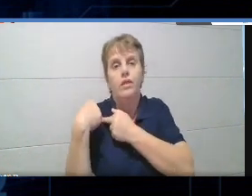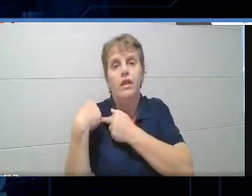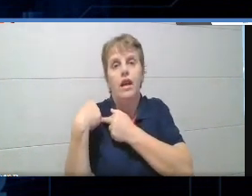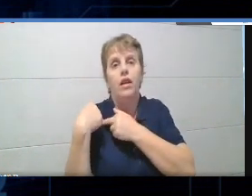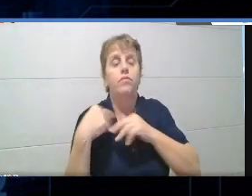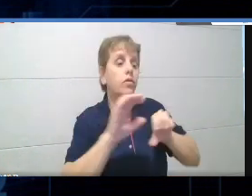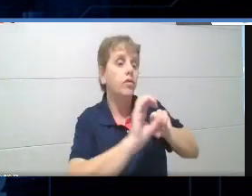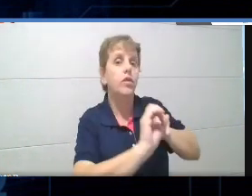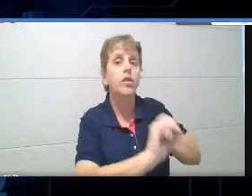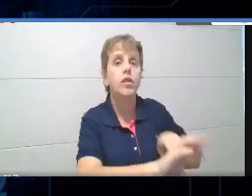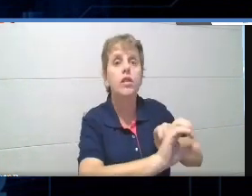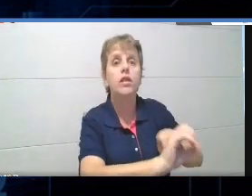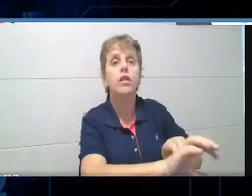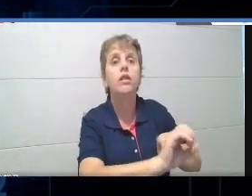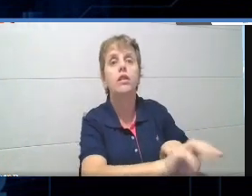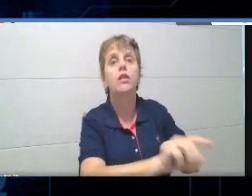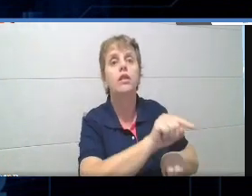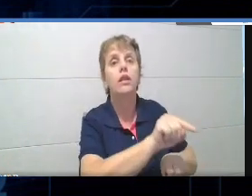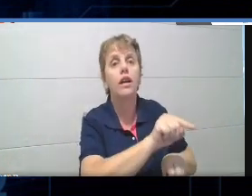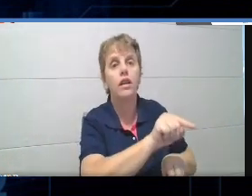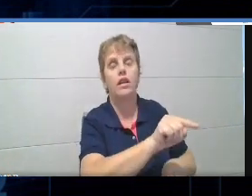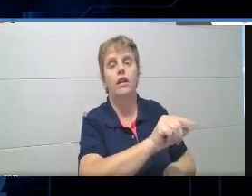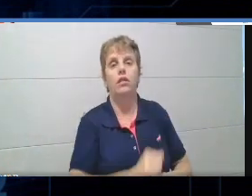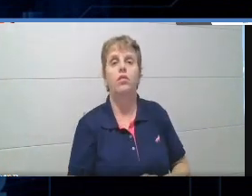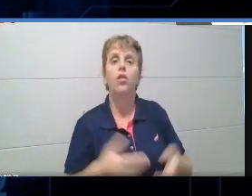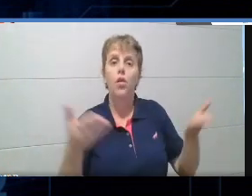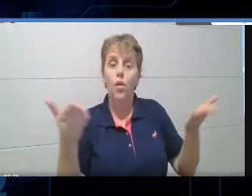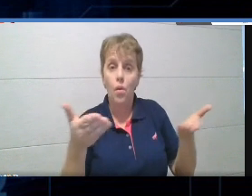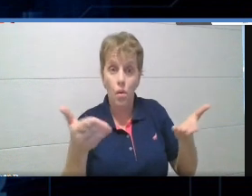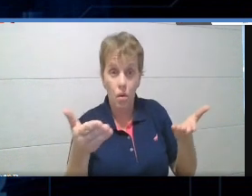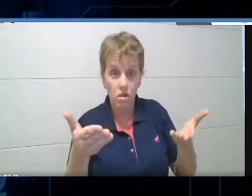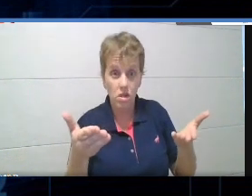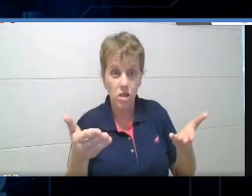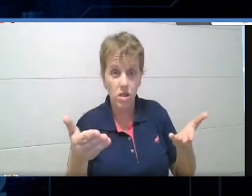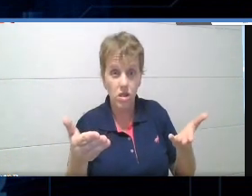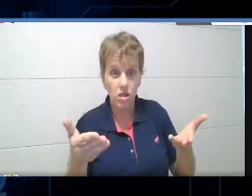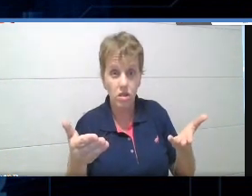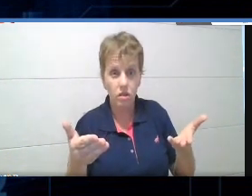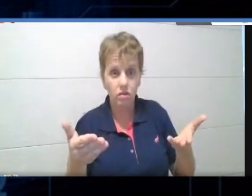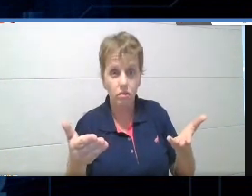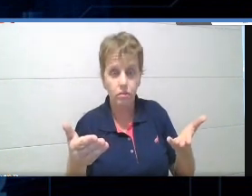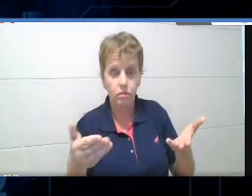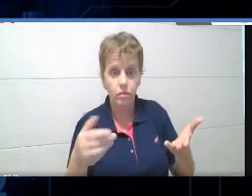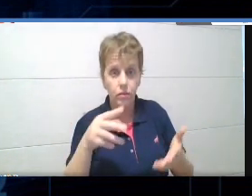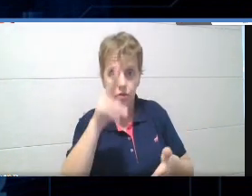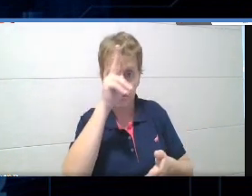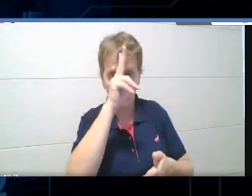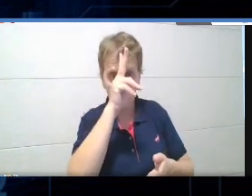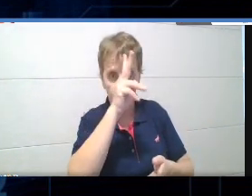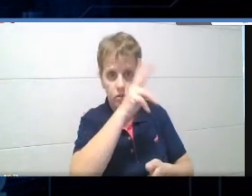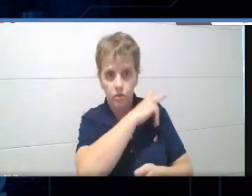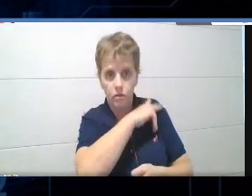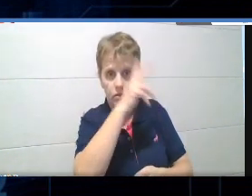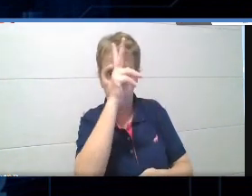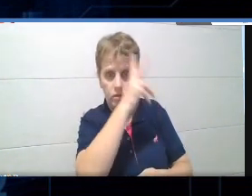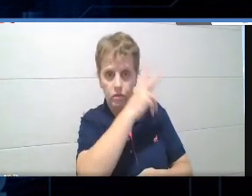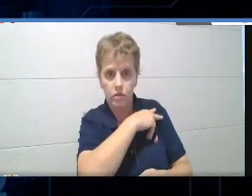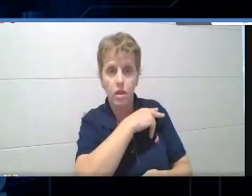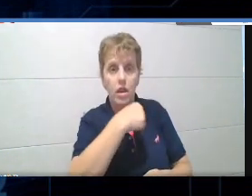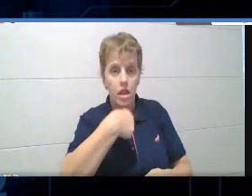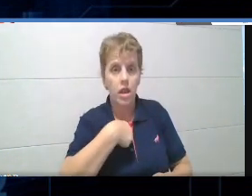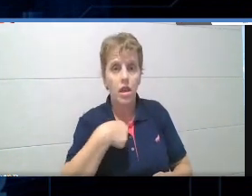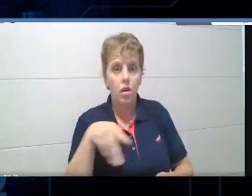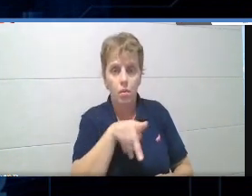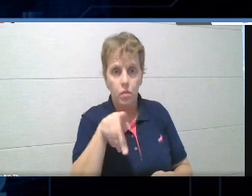caixinha. E hoje, né, o ensino médio, então a gente, aqui no Senai, eu sou professora do ensino médio no Senai, no